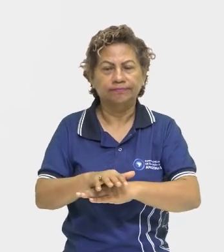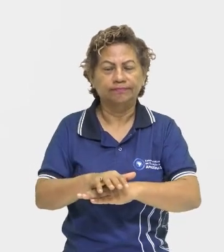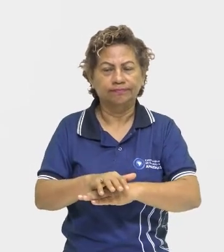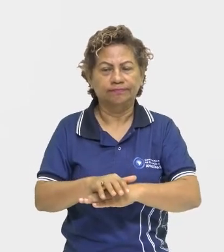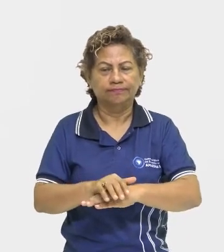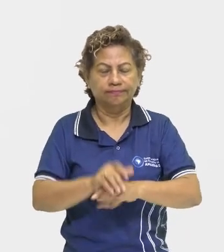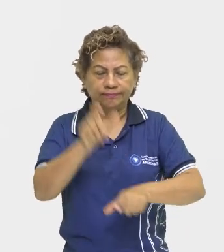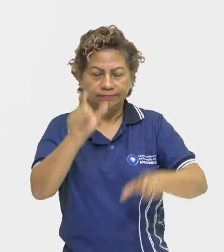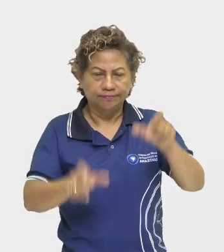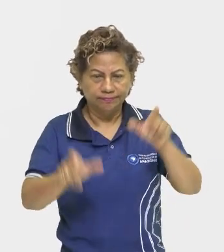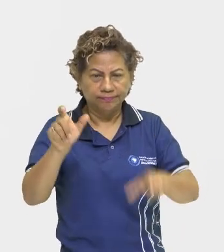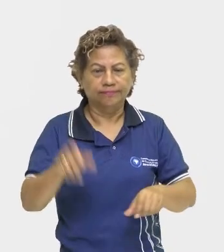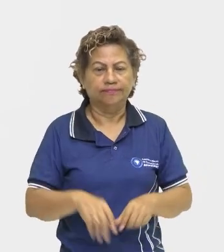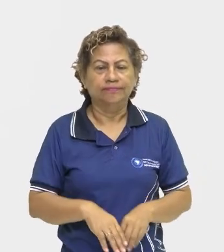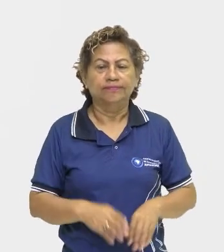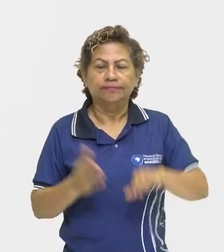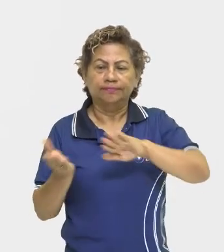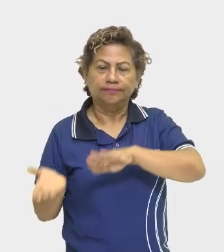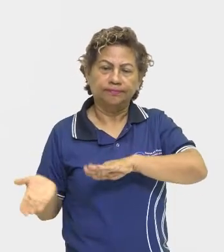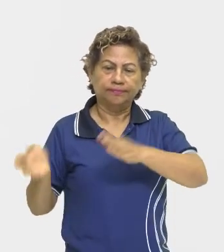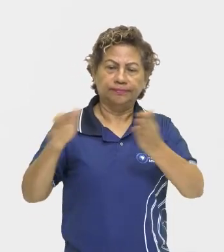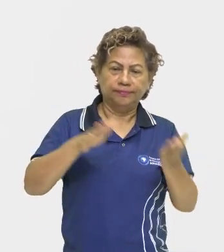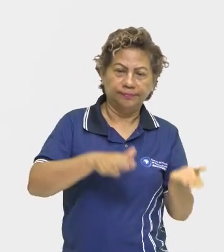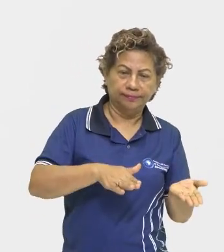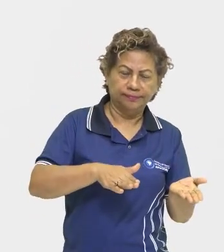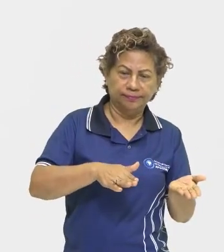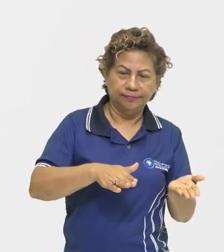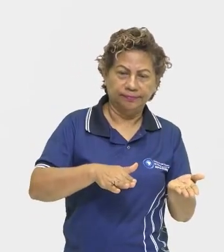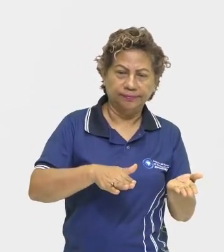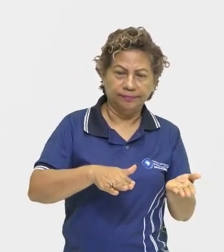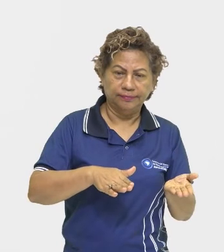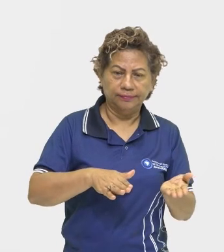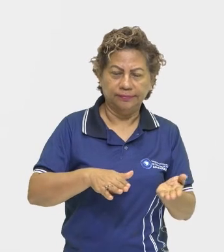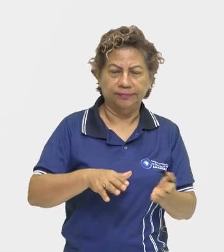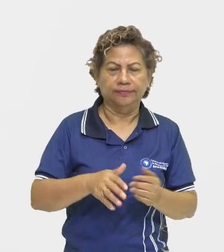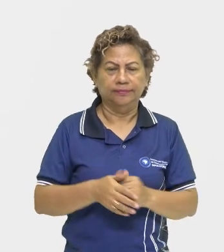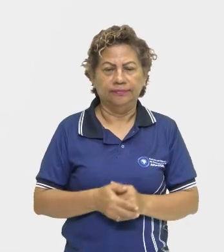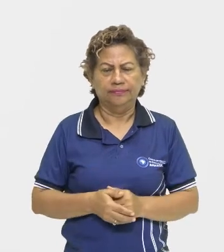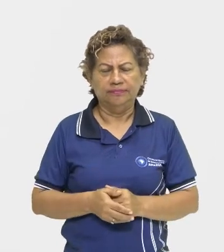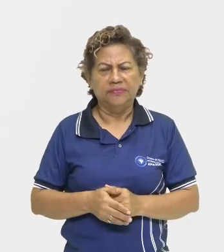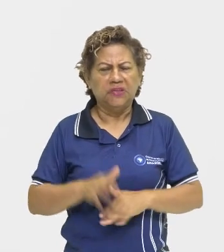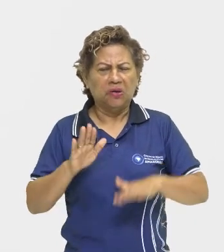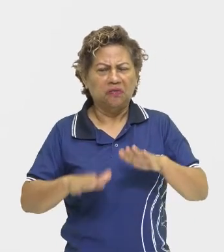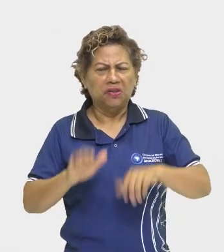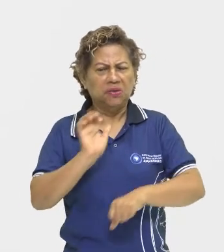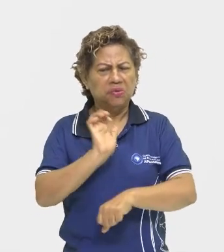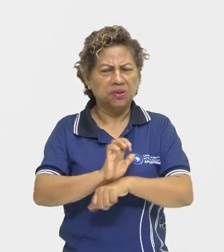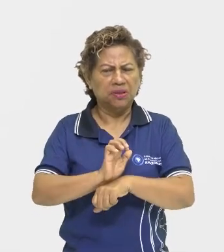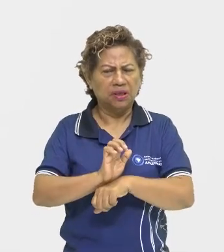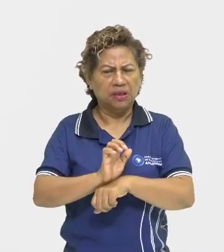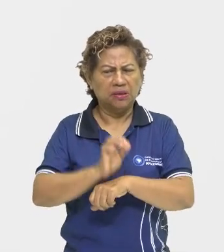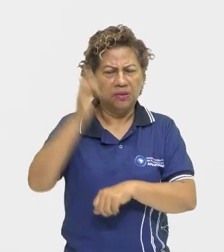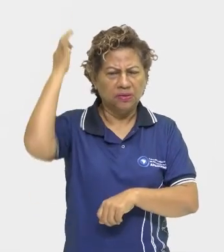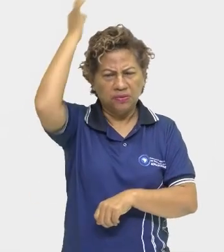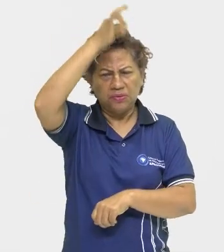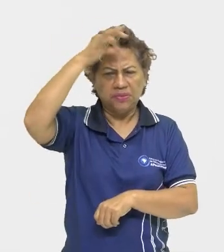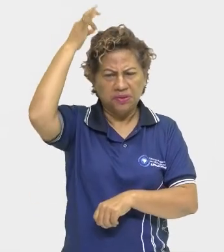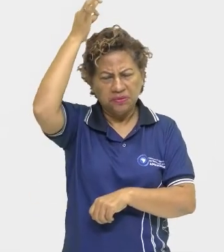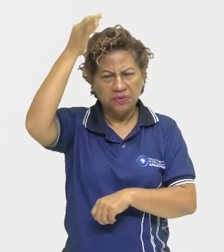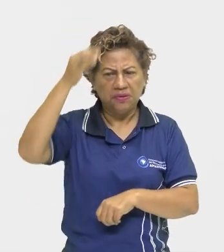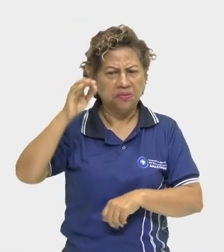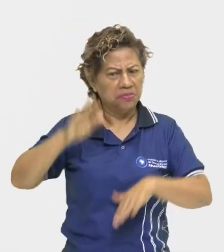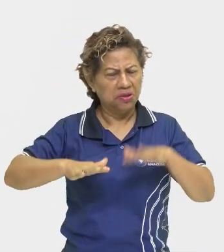faleceu em Reritiba, né, desculpem, eu acho que é Espírito Santo seria, mas eu não tenho certeza, tá, amor?